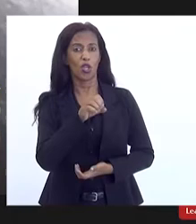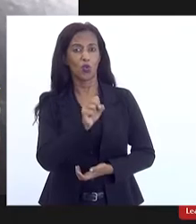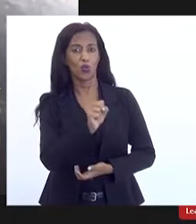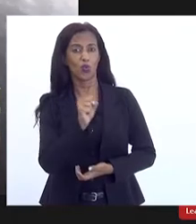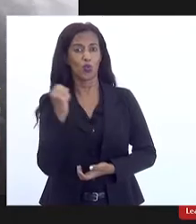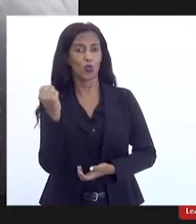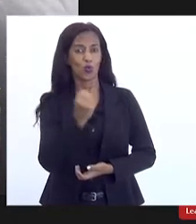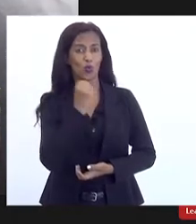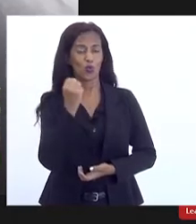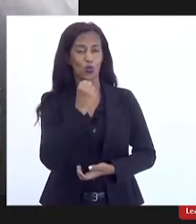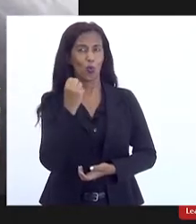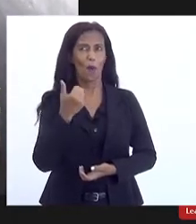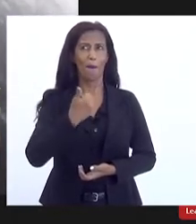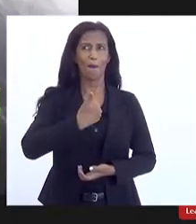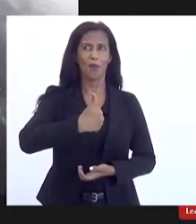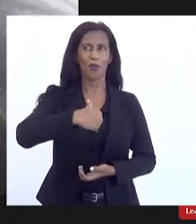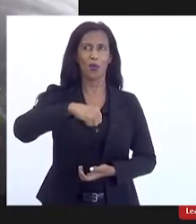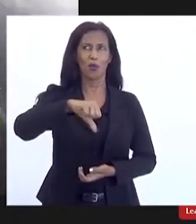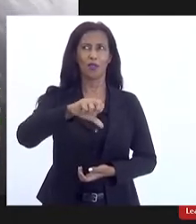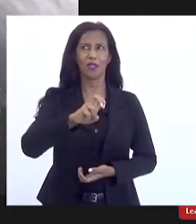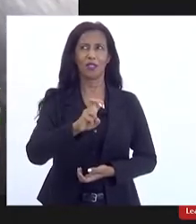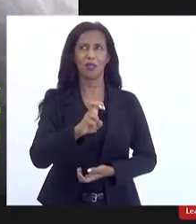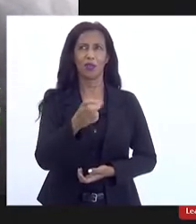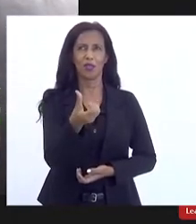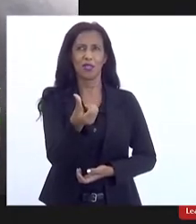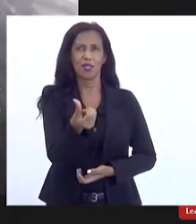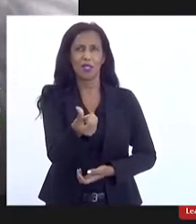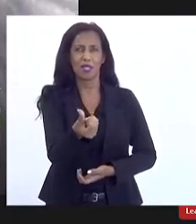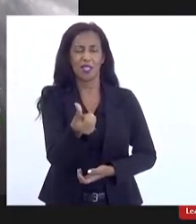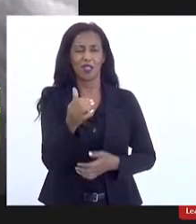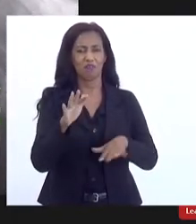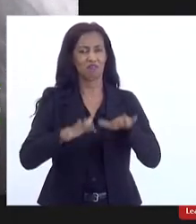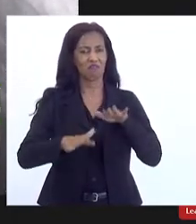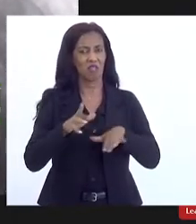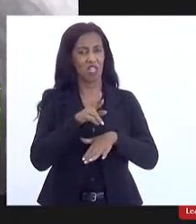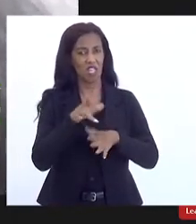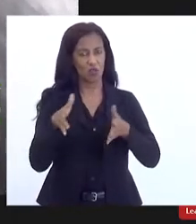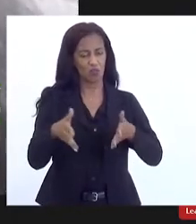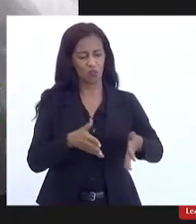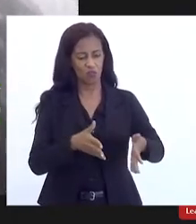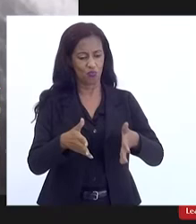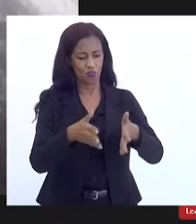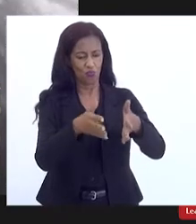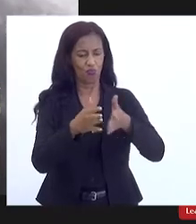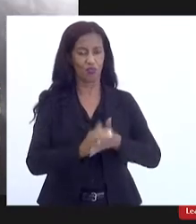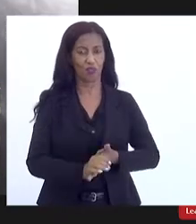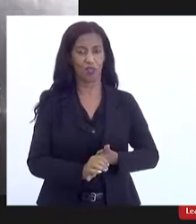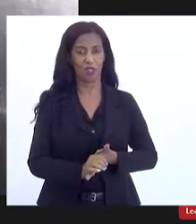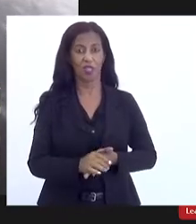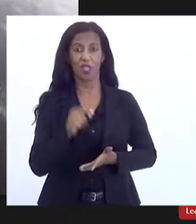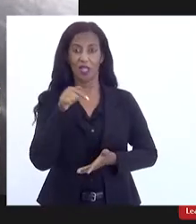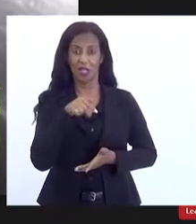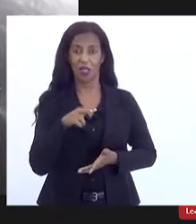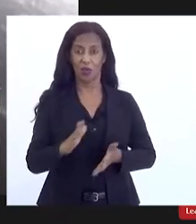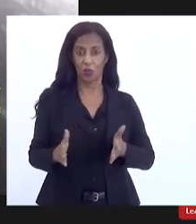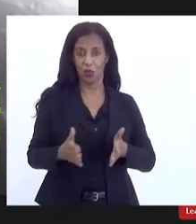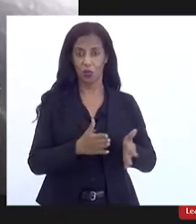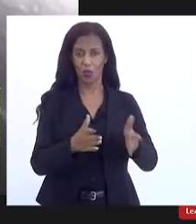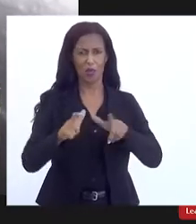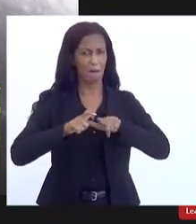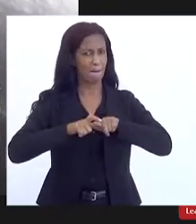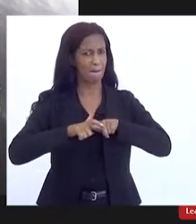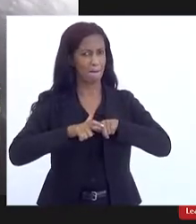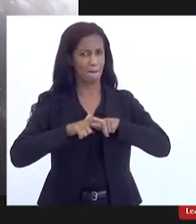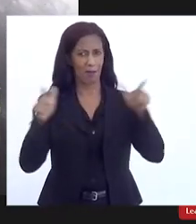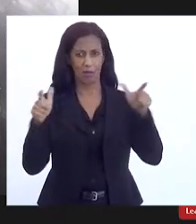que ela data de 1956 58 se eu não me engano e o Rio Paraíba do Sul que é um dos maiores